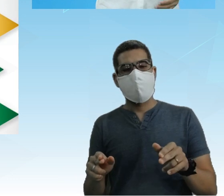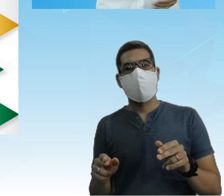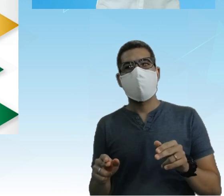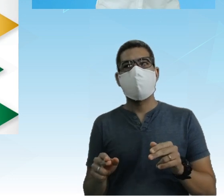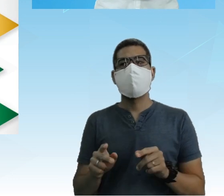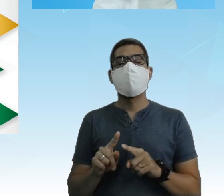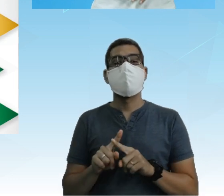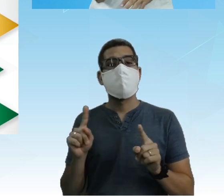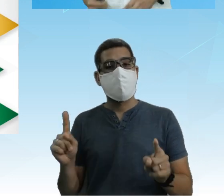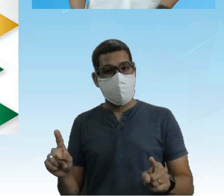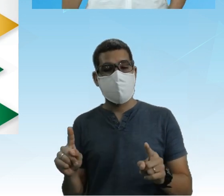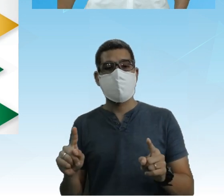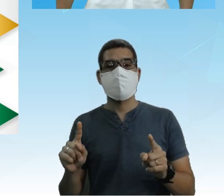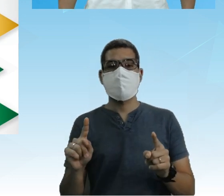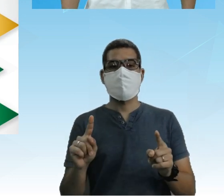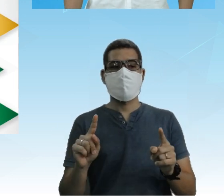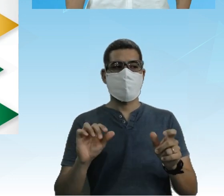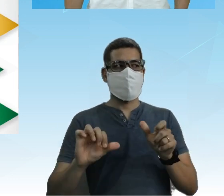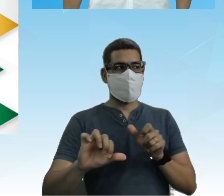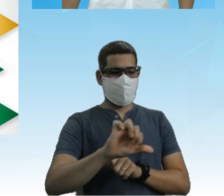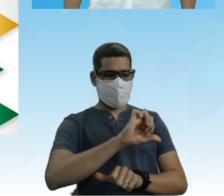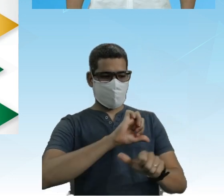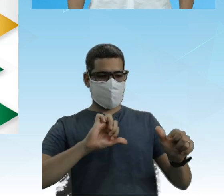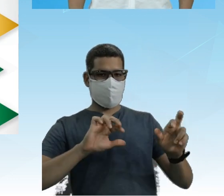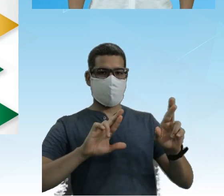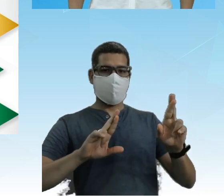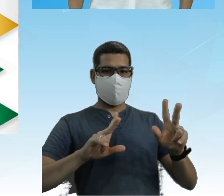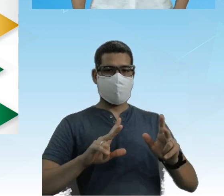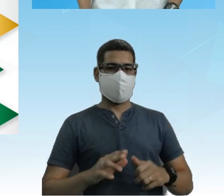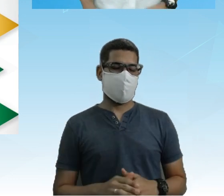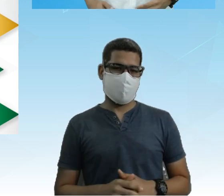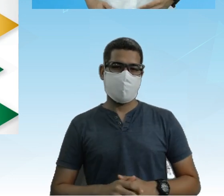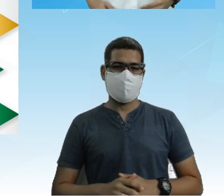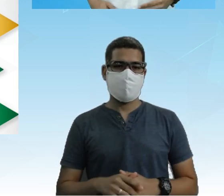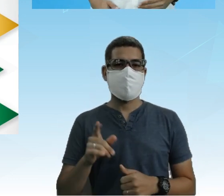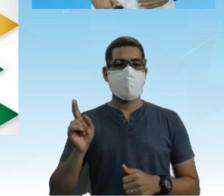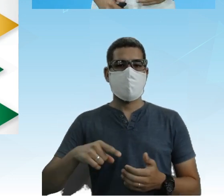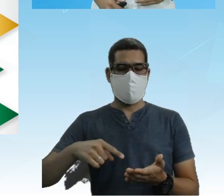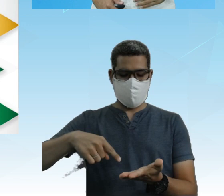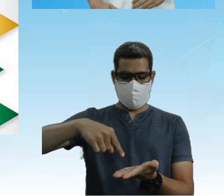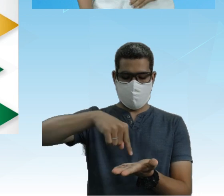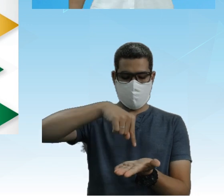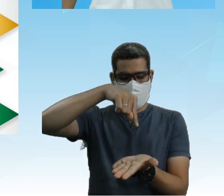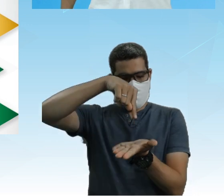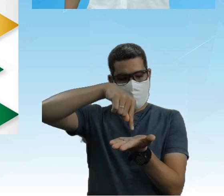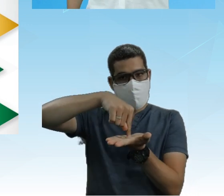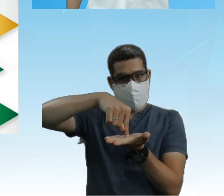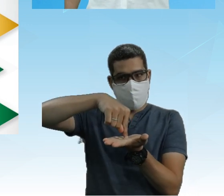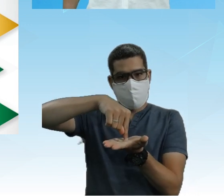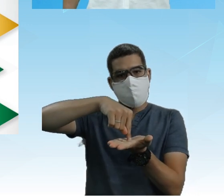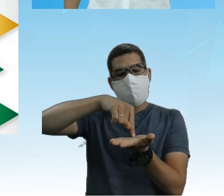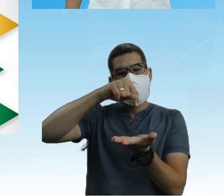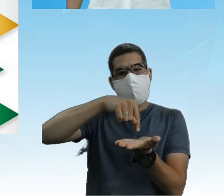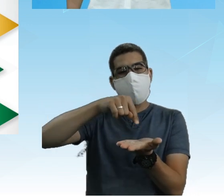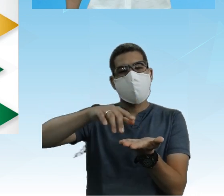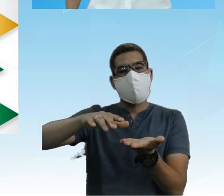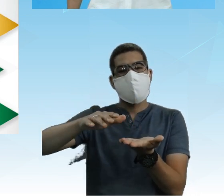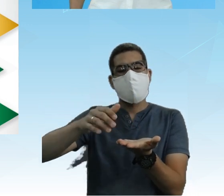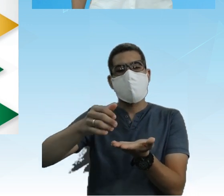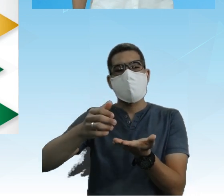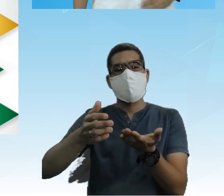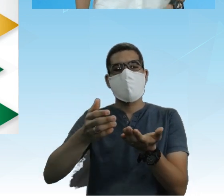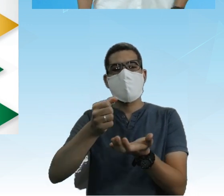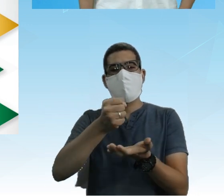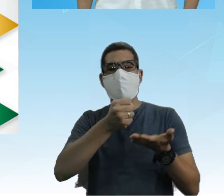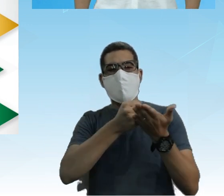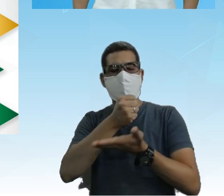Só que a posição É invertida Em relação ao eixo Tá vendo? É o eixo que a gente fala É essa posição De base menor Que está em cima